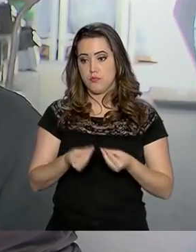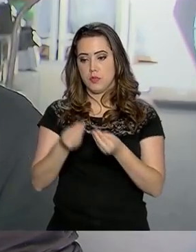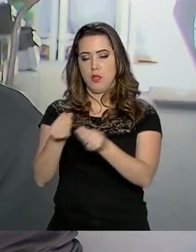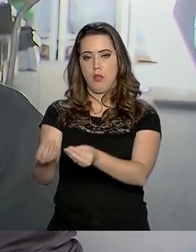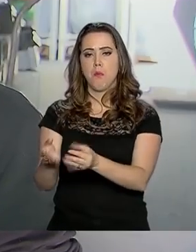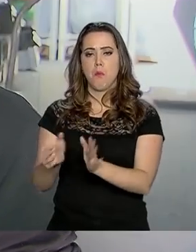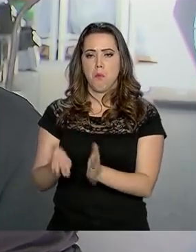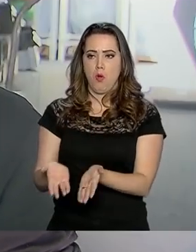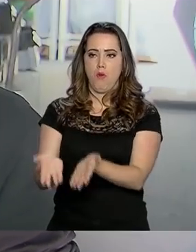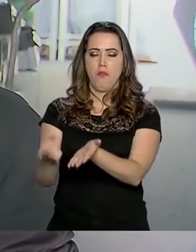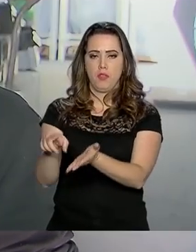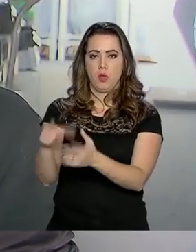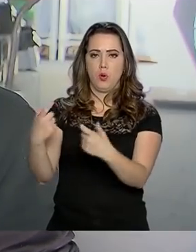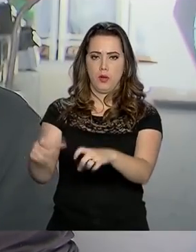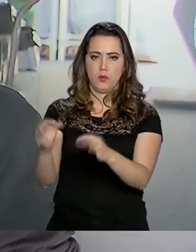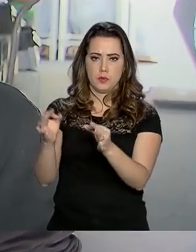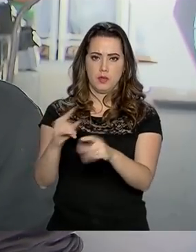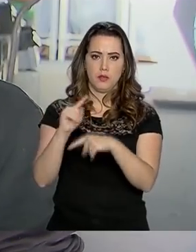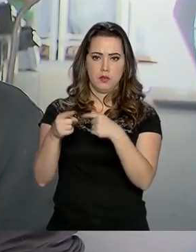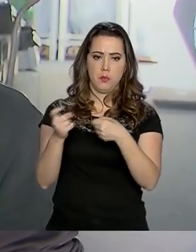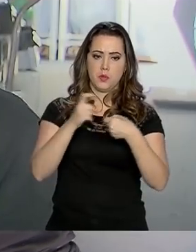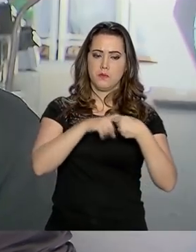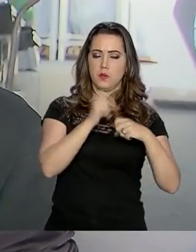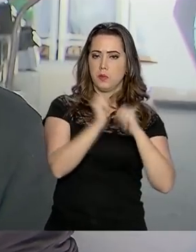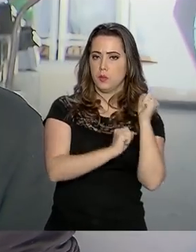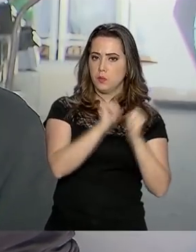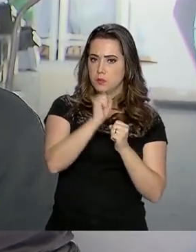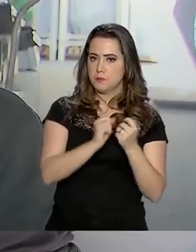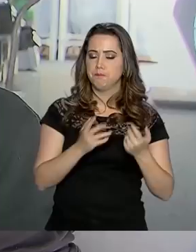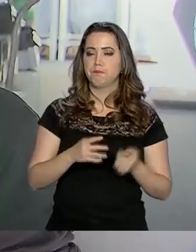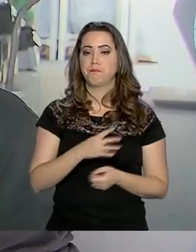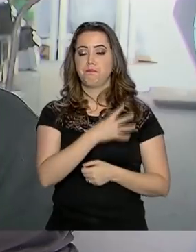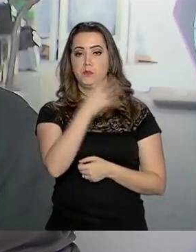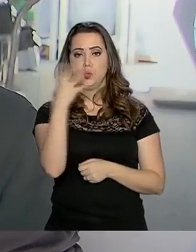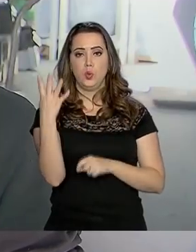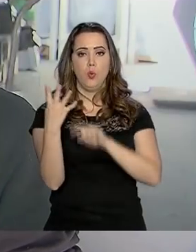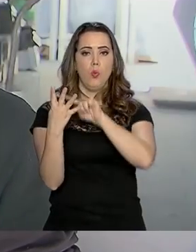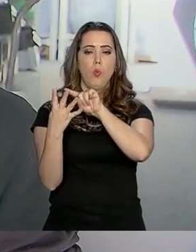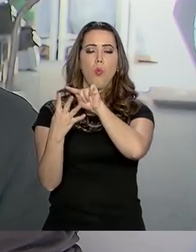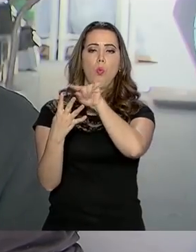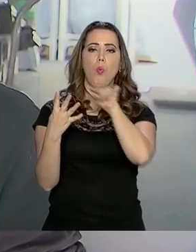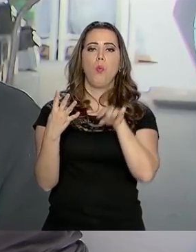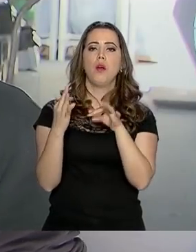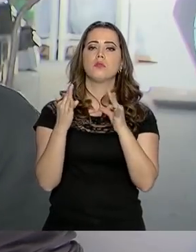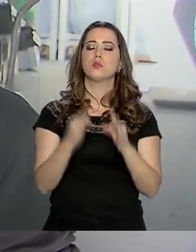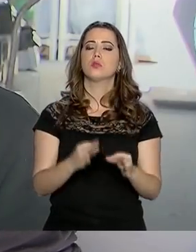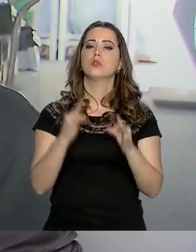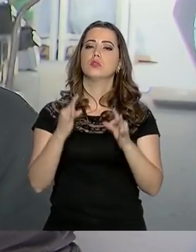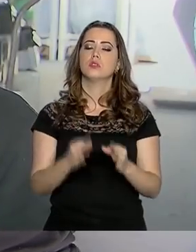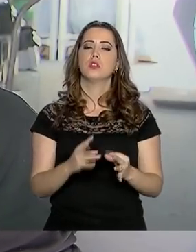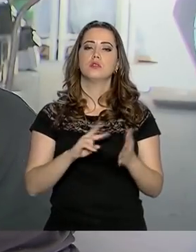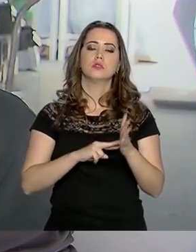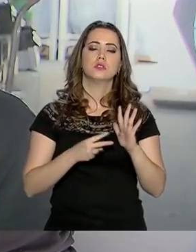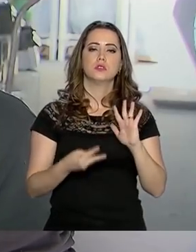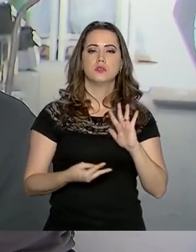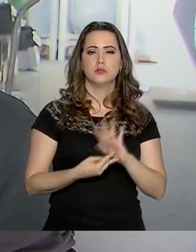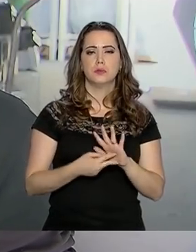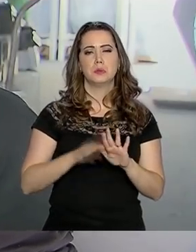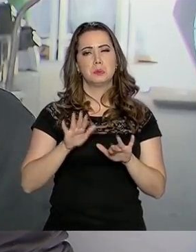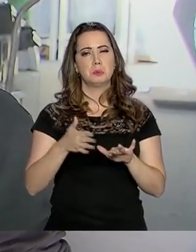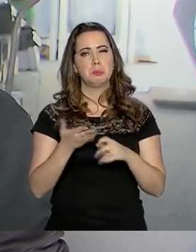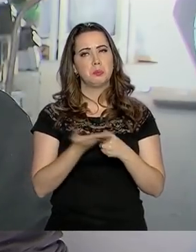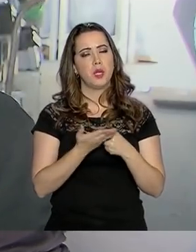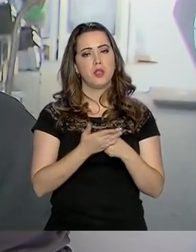para reciclador, para depois ir para a indústria. Das 4 toneladas restantes, isso vai representar, em média,